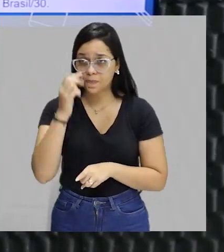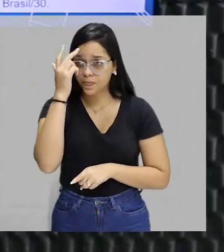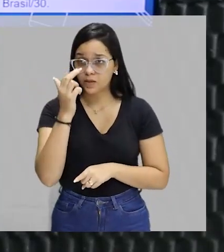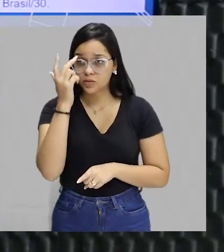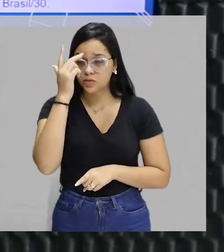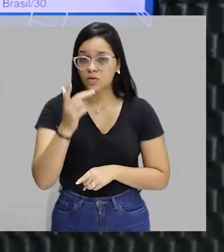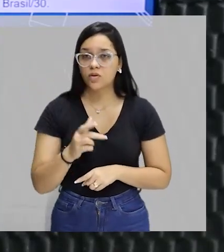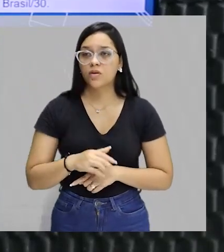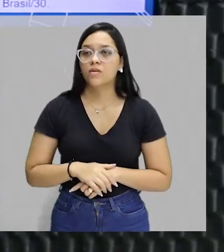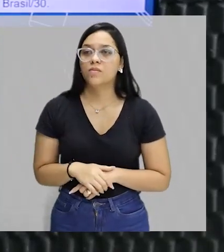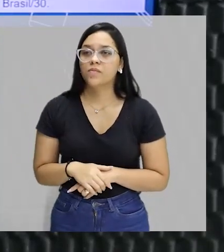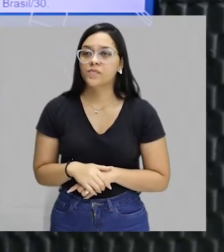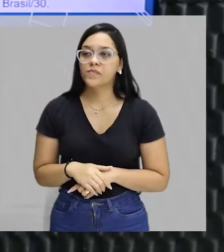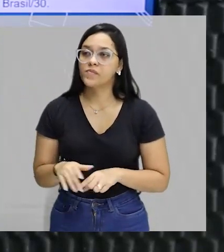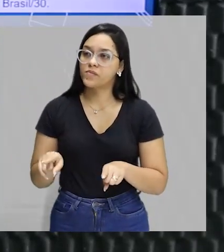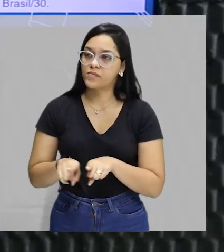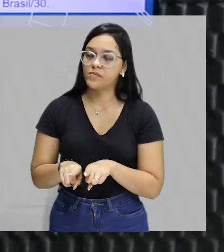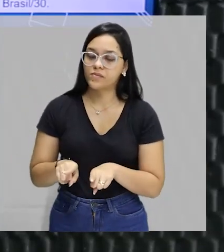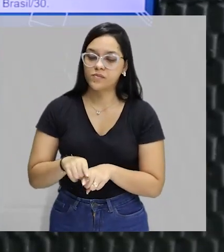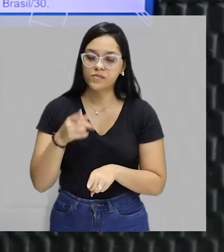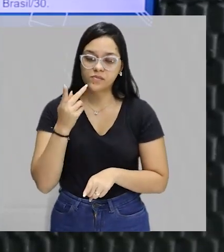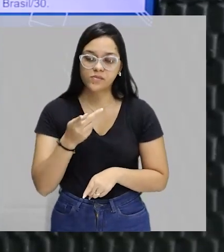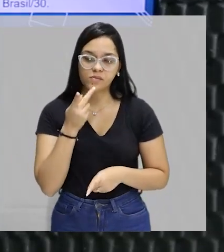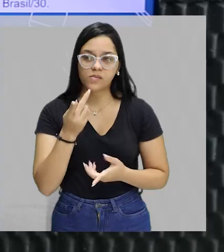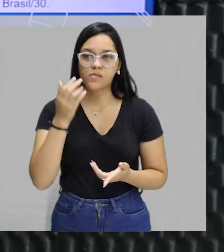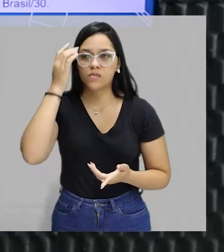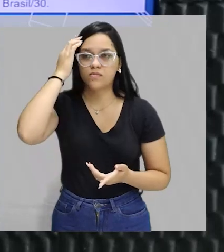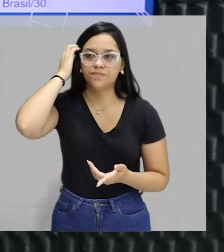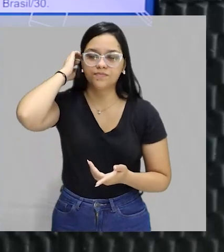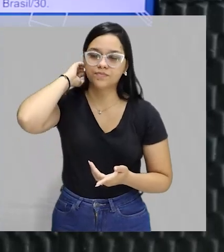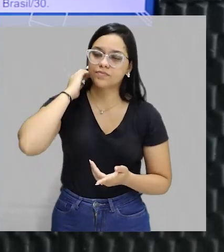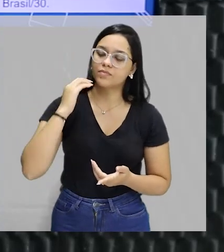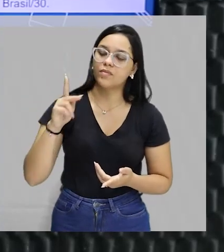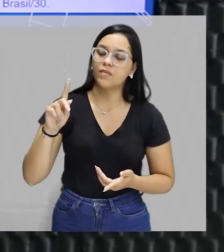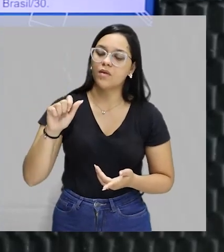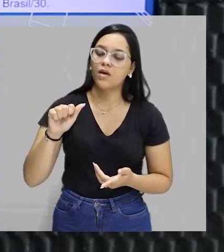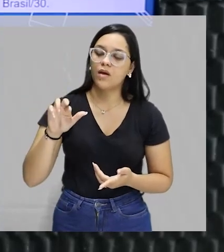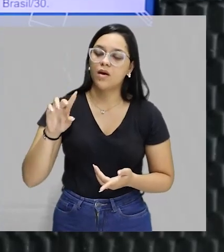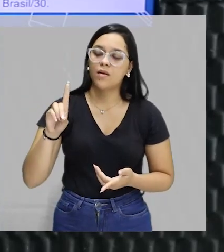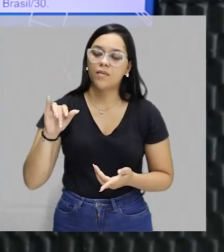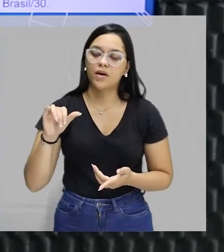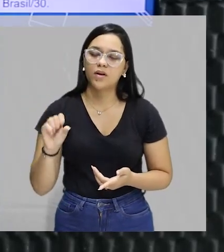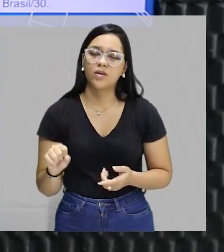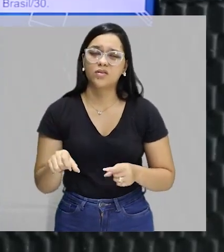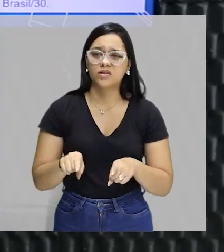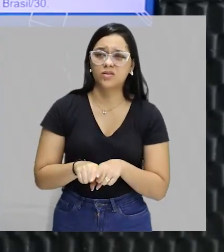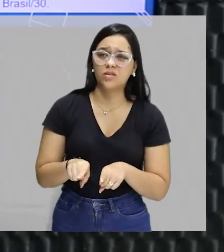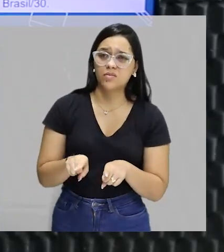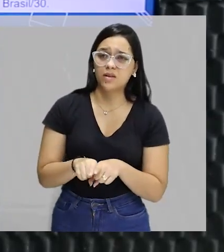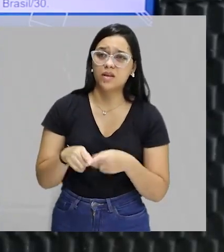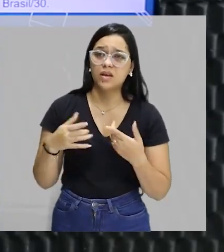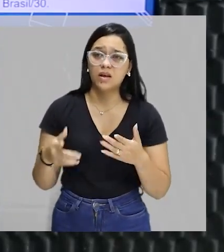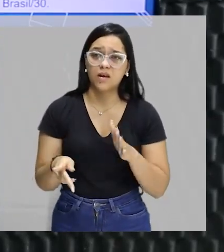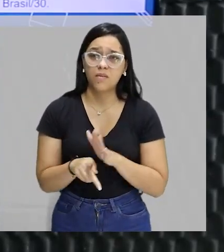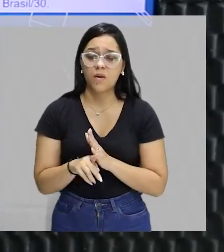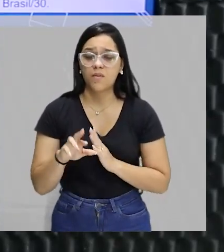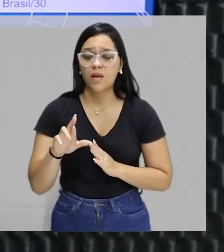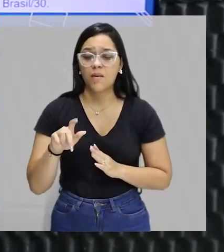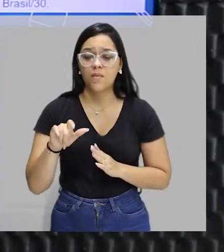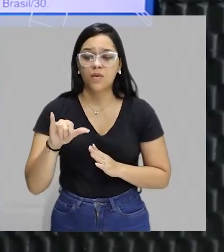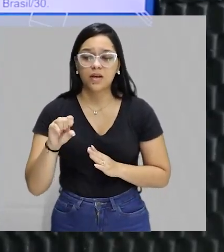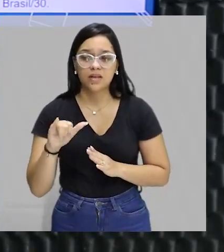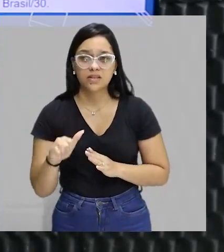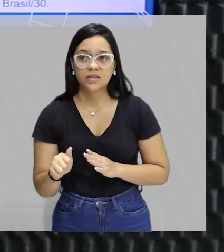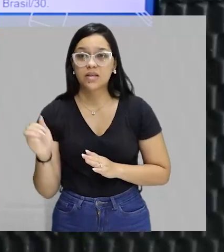teatro brasileiro. E aí ele fala sobre paródias, relações subserventes e oportunismo da burguesia